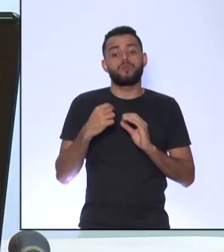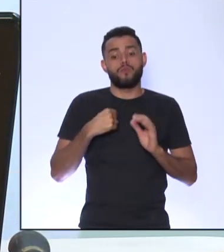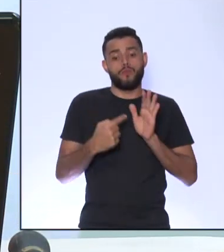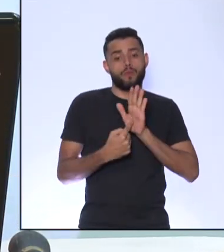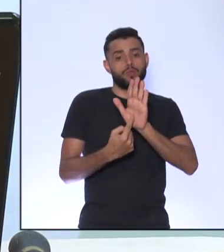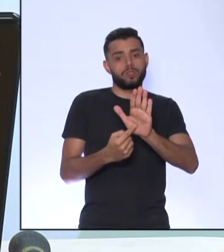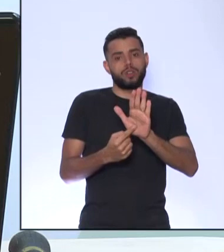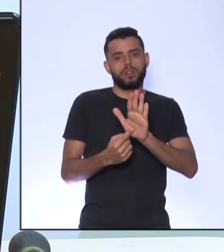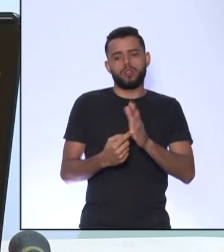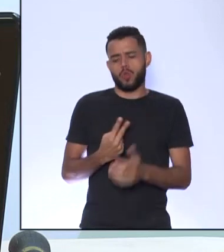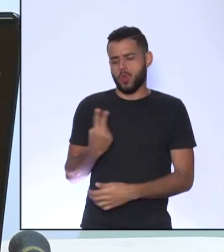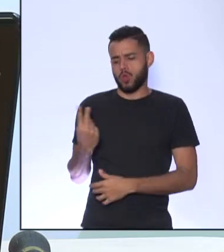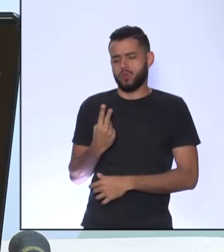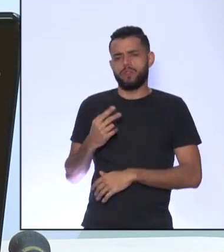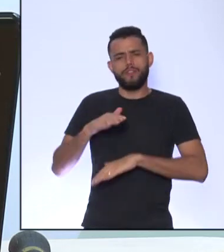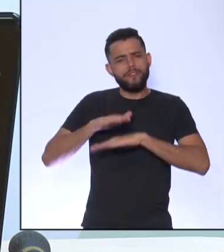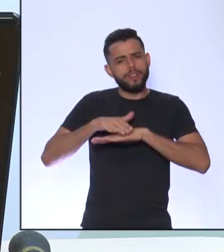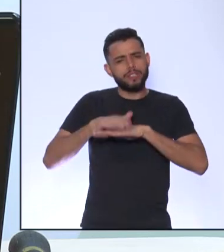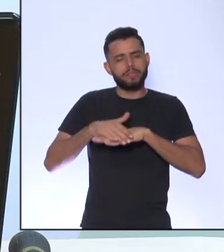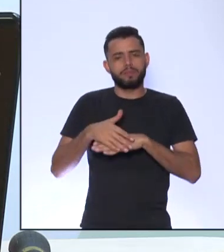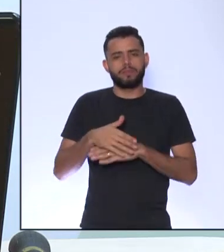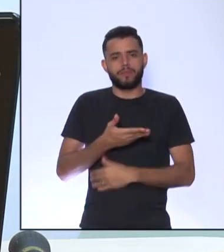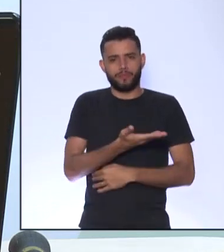a Paulinha Rapidinho para vocês